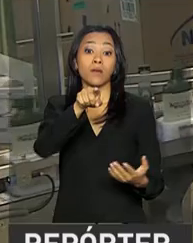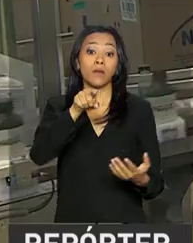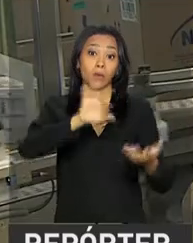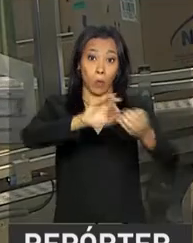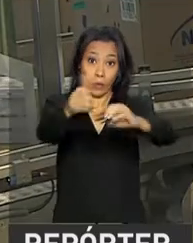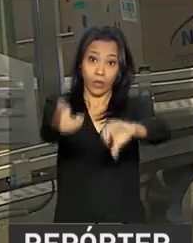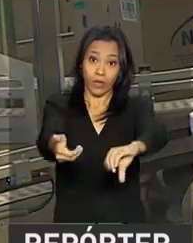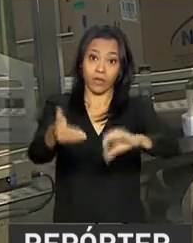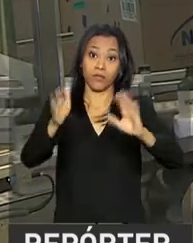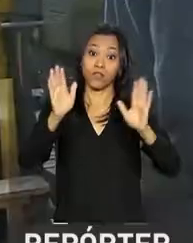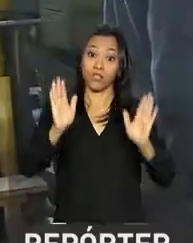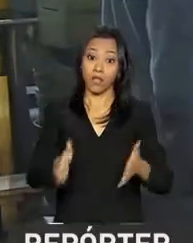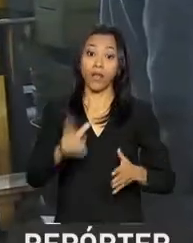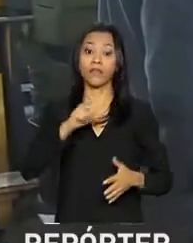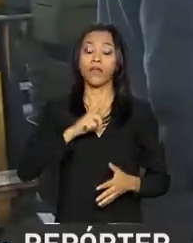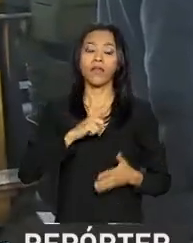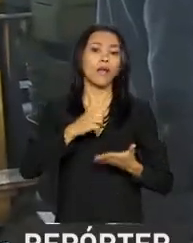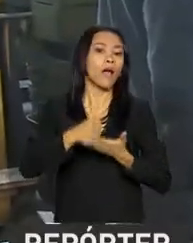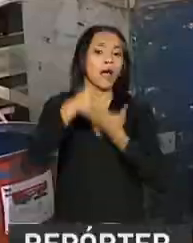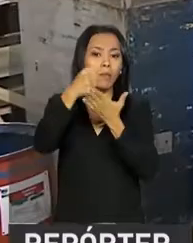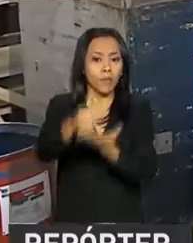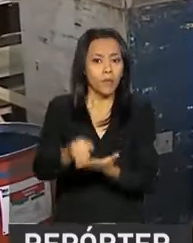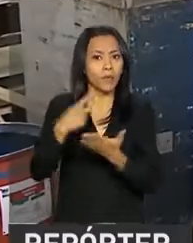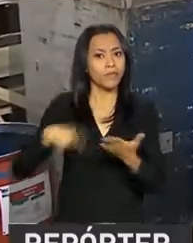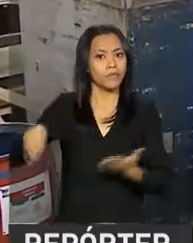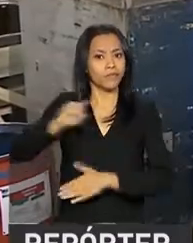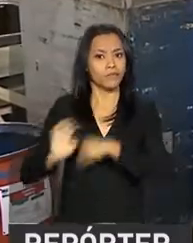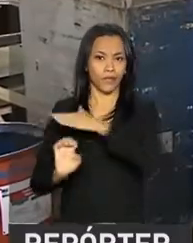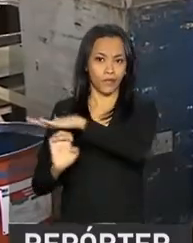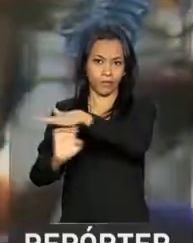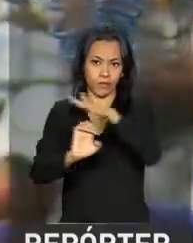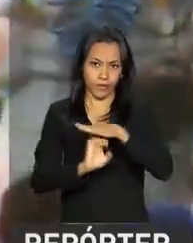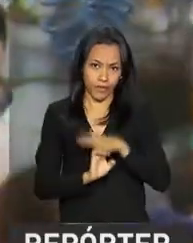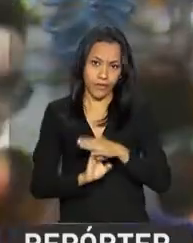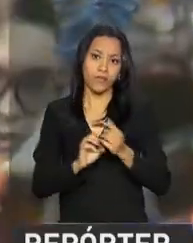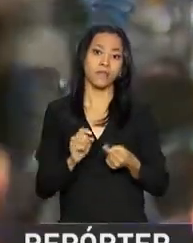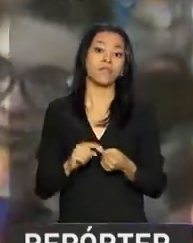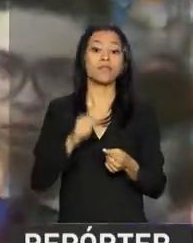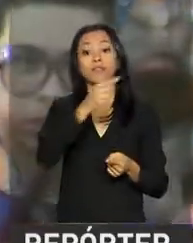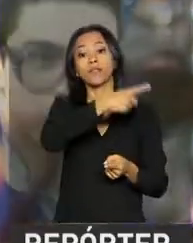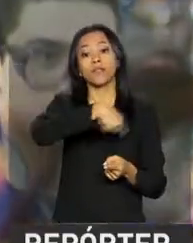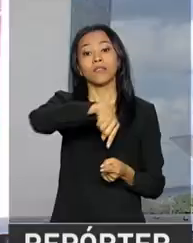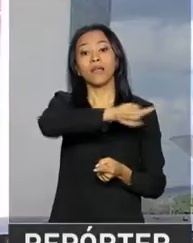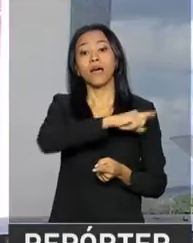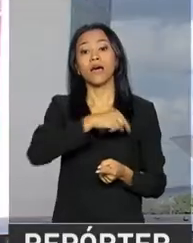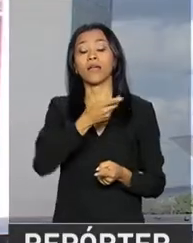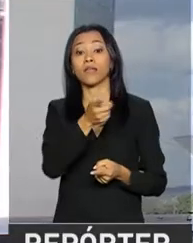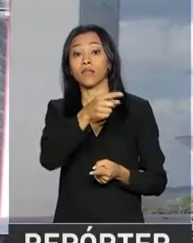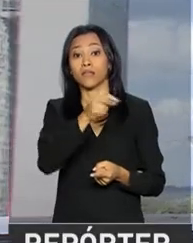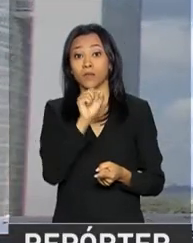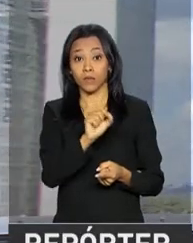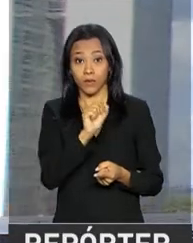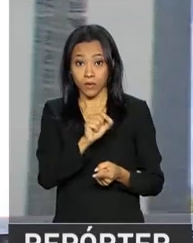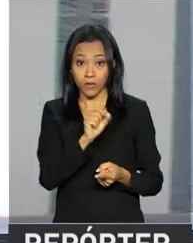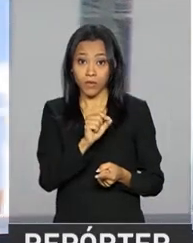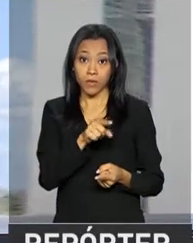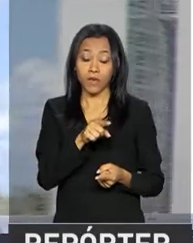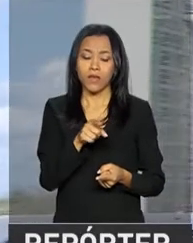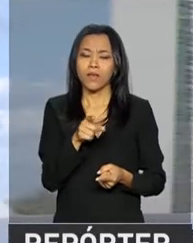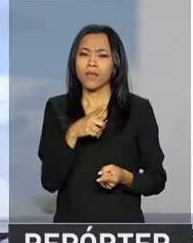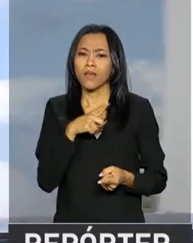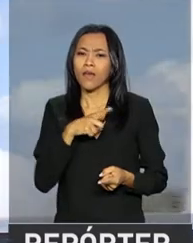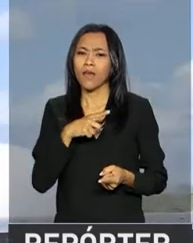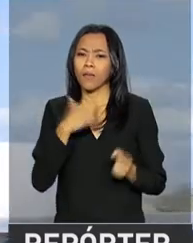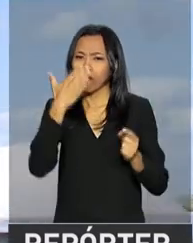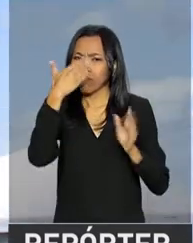isso, já conta com o apoio do empresariado. Representantes desse setor da economia querem mostrar aos deputados que aprovar a